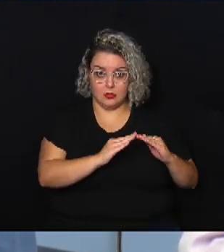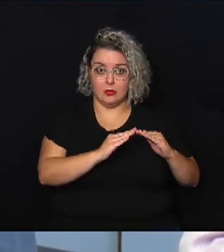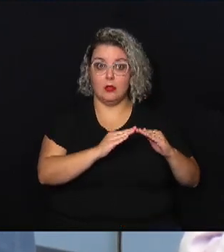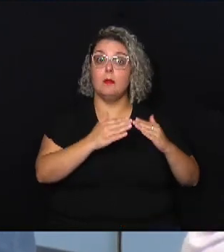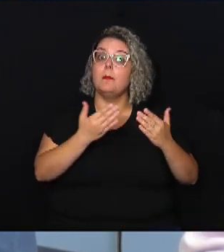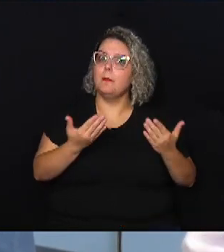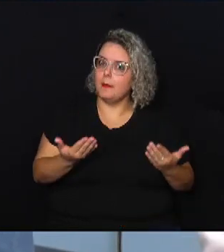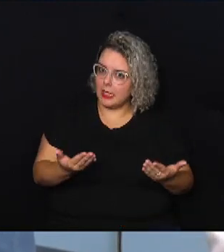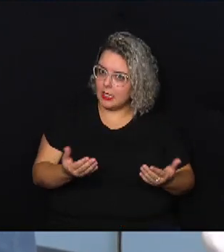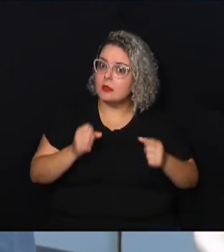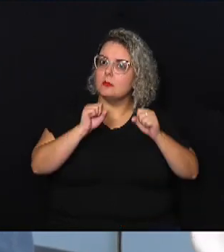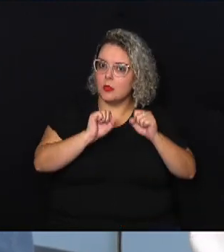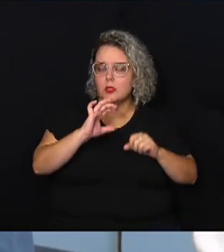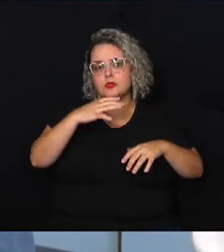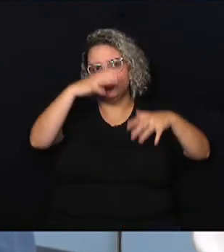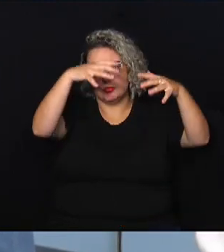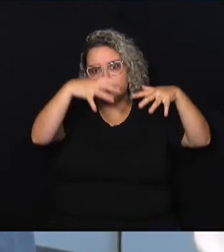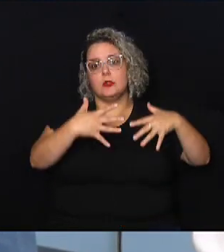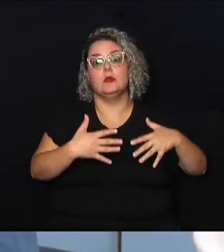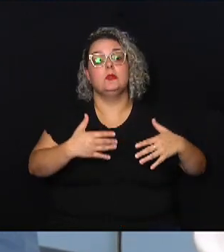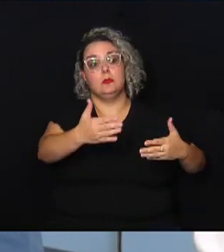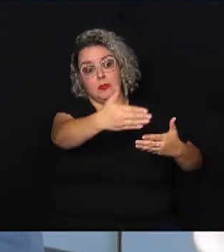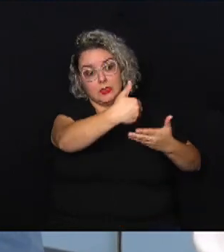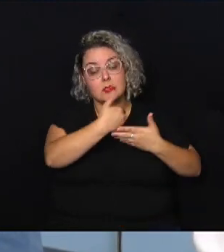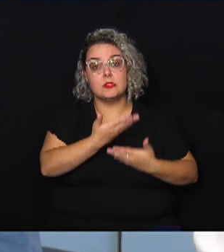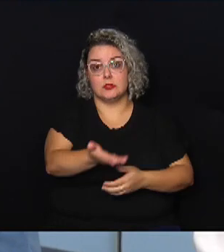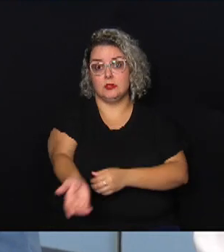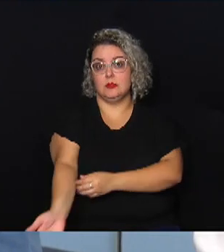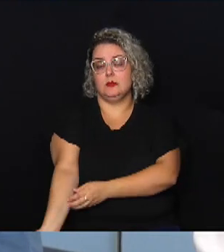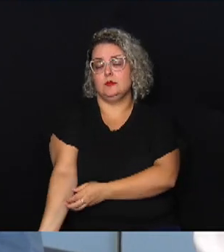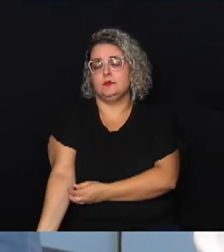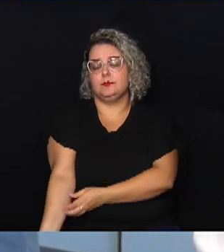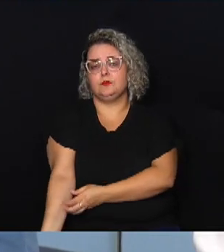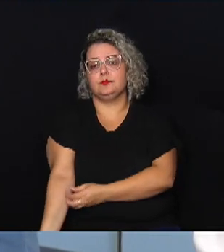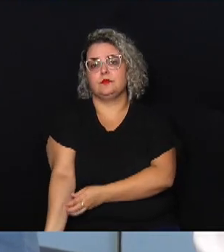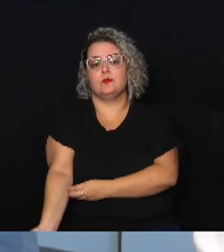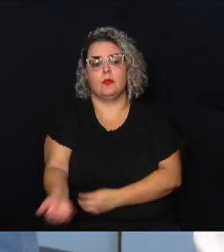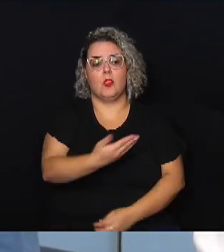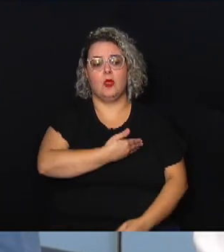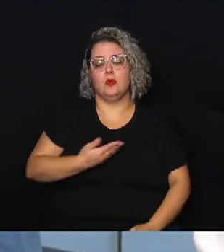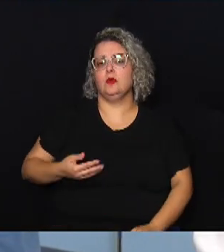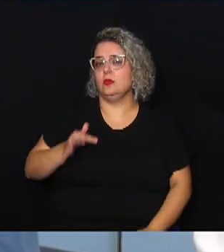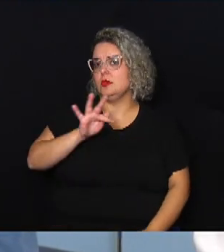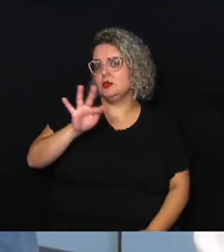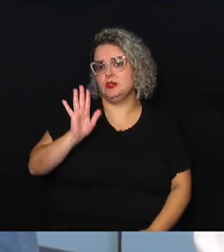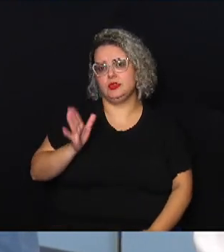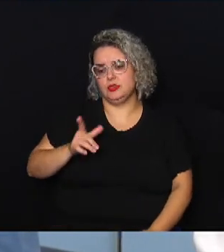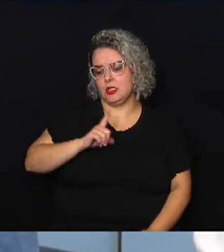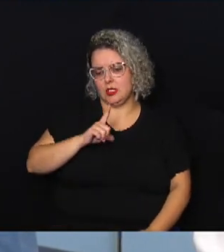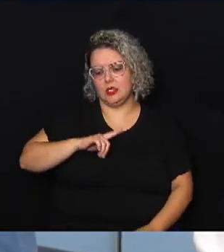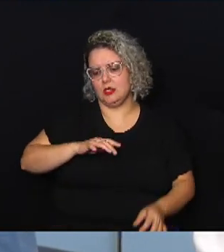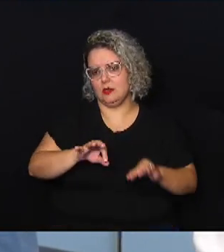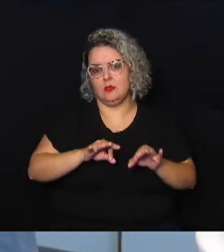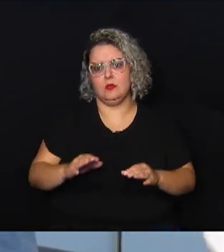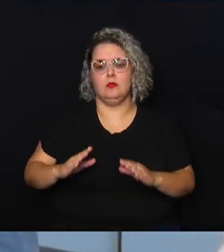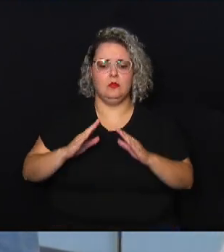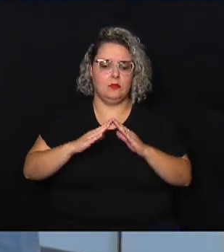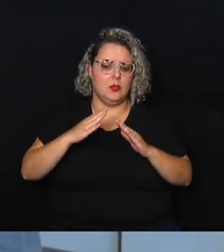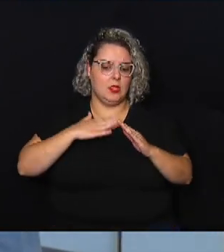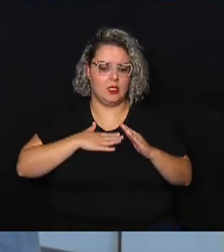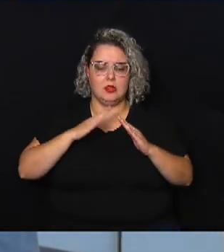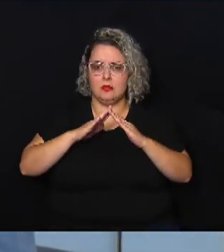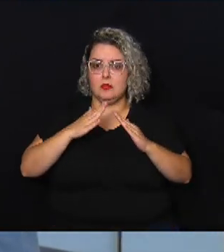que ser também retiradas de lá e o governo federal já tem o projeto Minha Casa Minha Vida